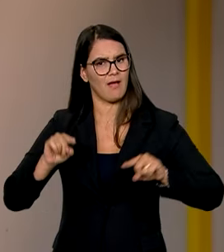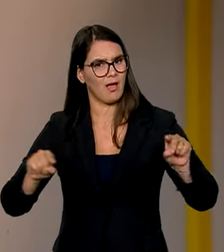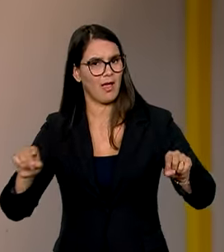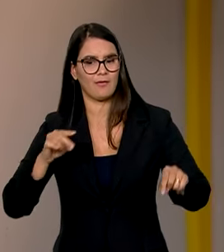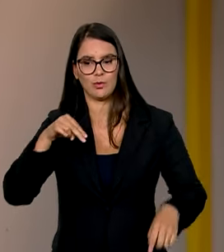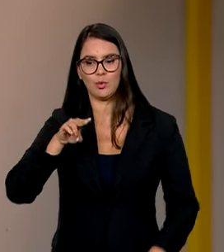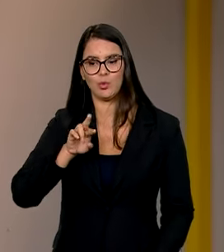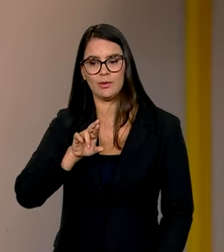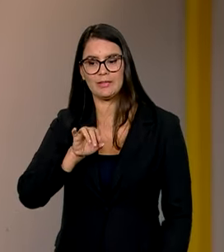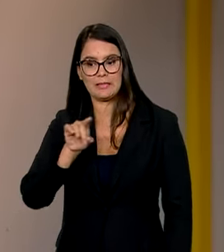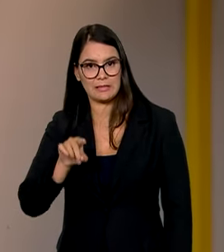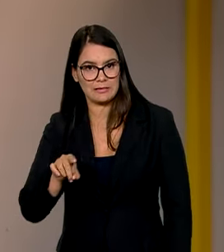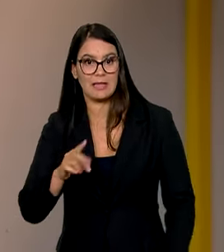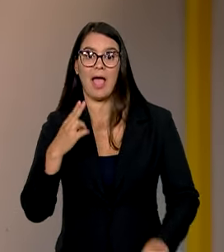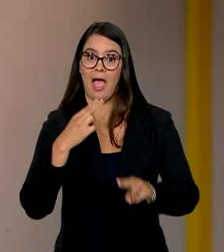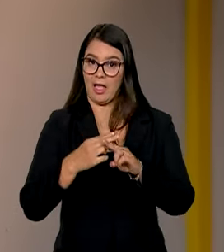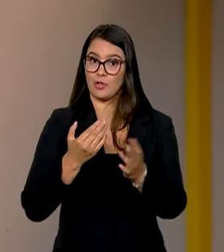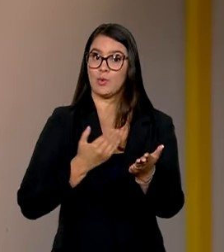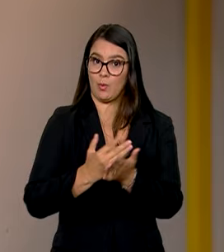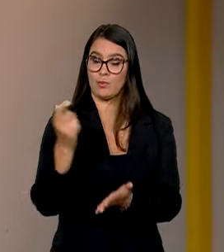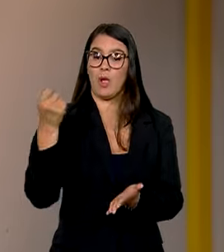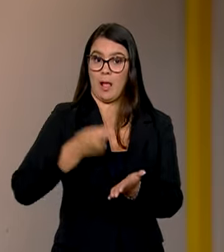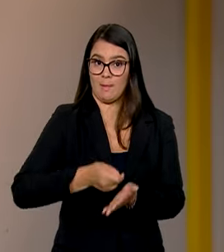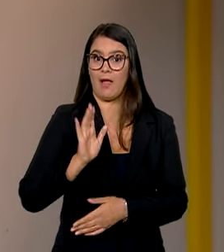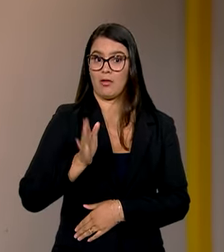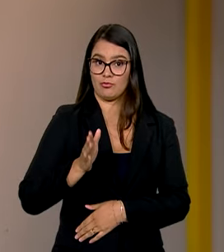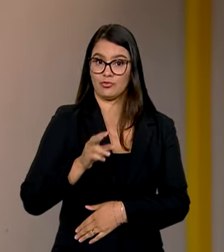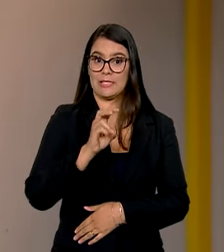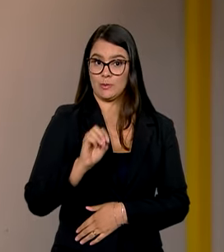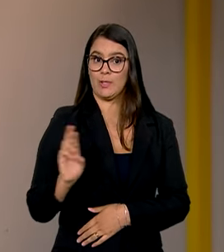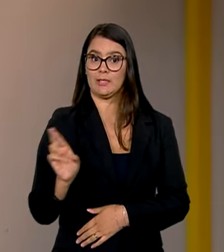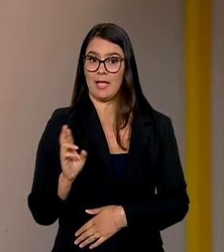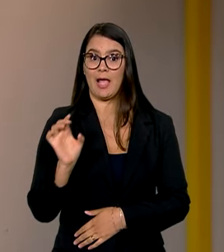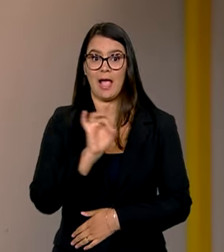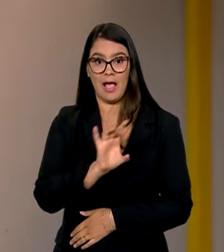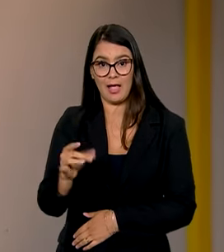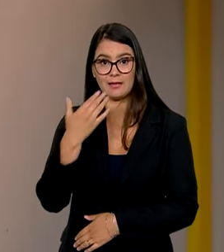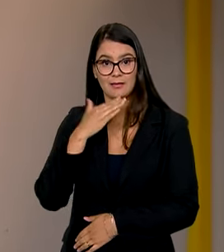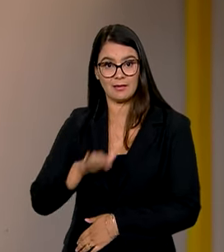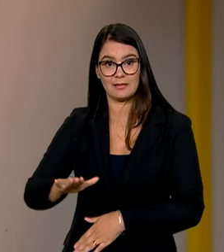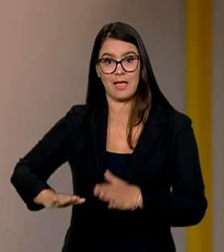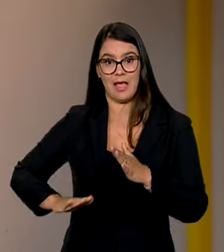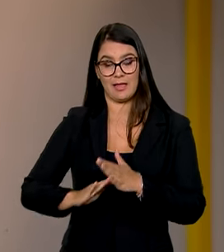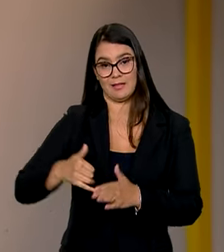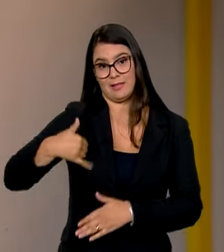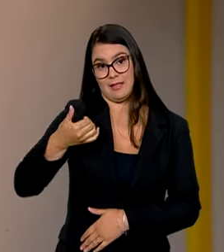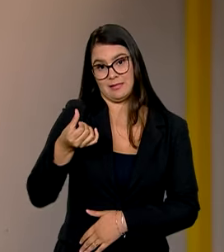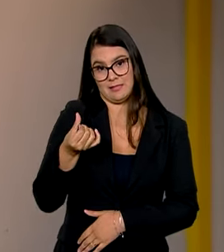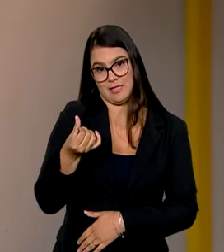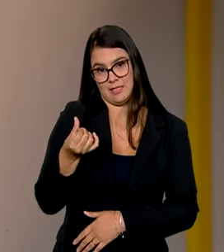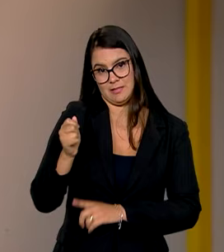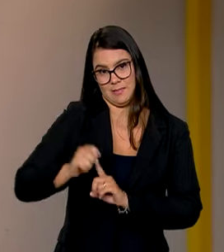Nutriz. A Caixa já começou a pagar o valor adicional de 50 reais por criança de até seis meses.